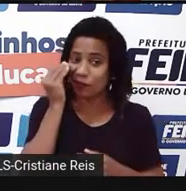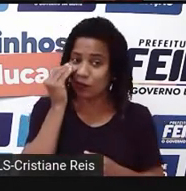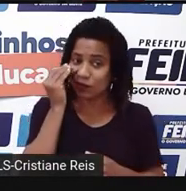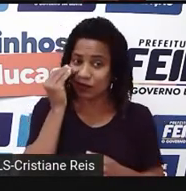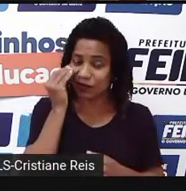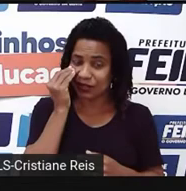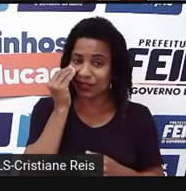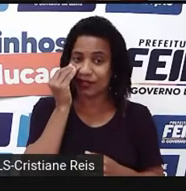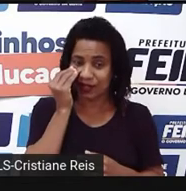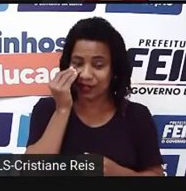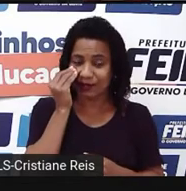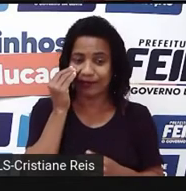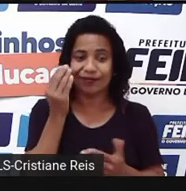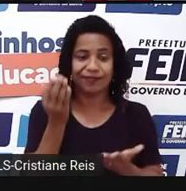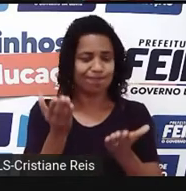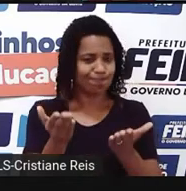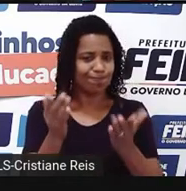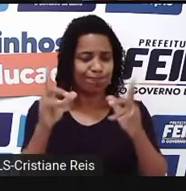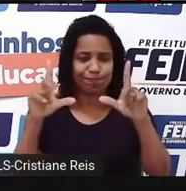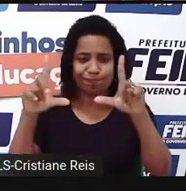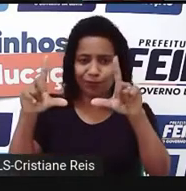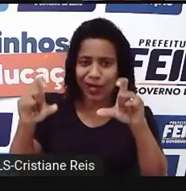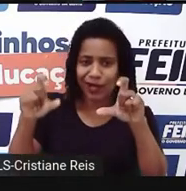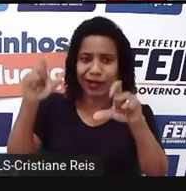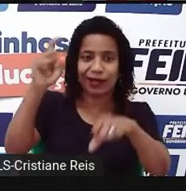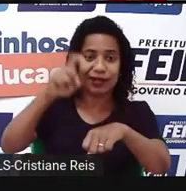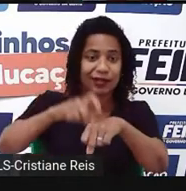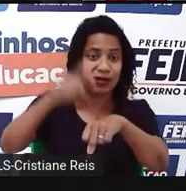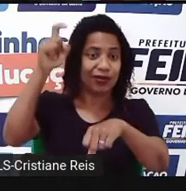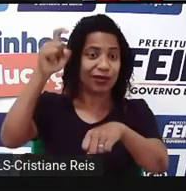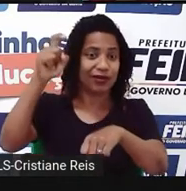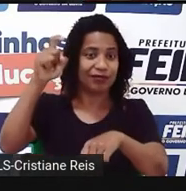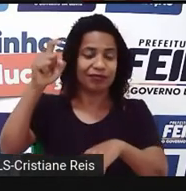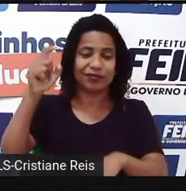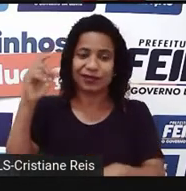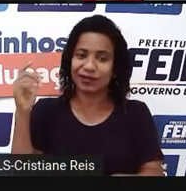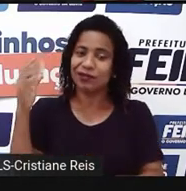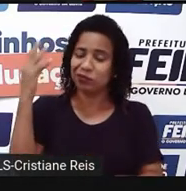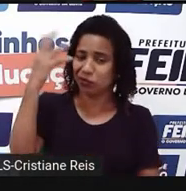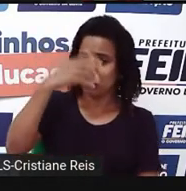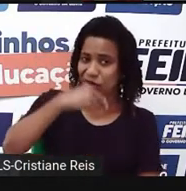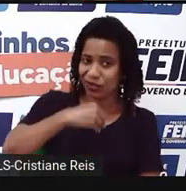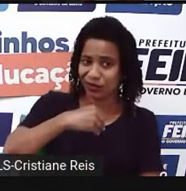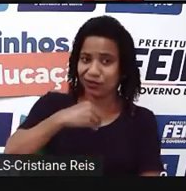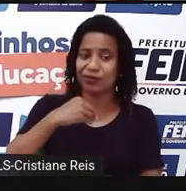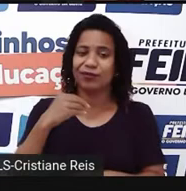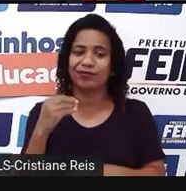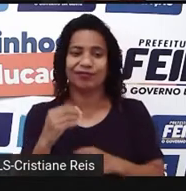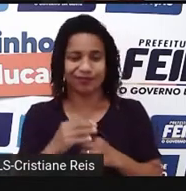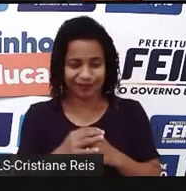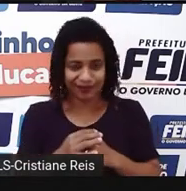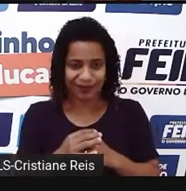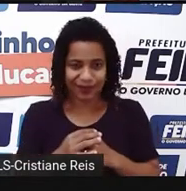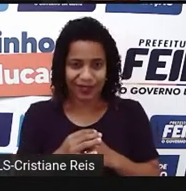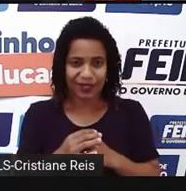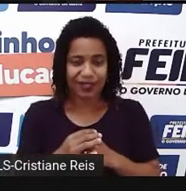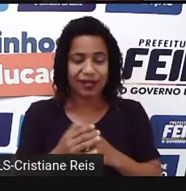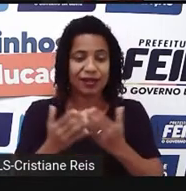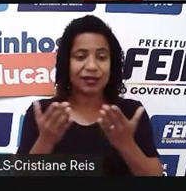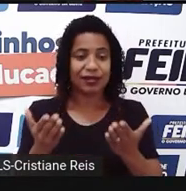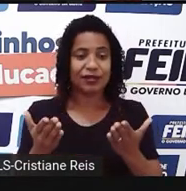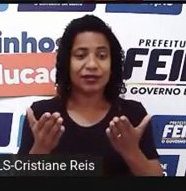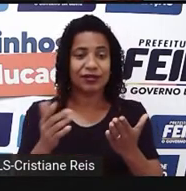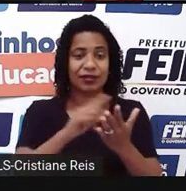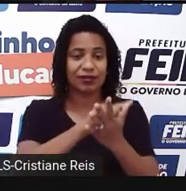determinadas cenas, atribuindo-lhe beleza. E uma das qualidades primordiais desse